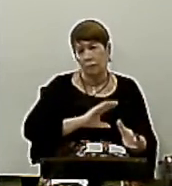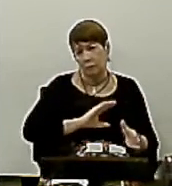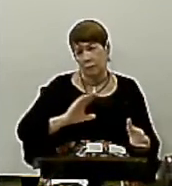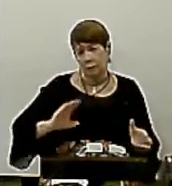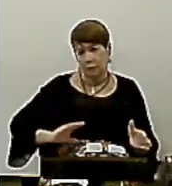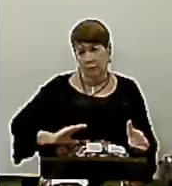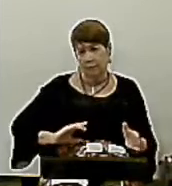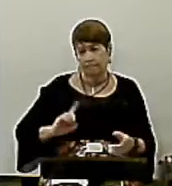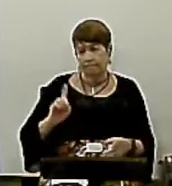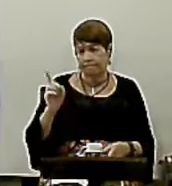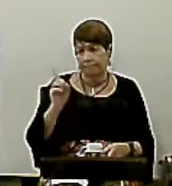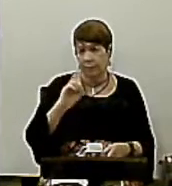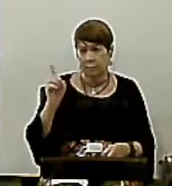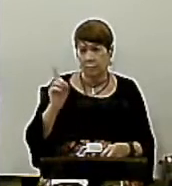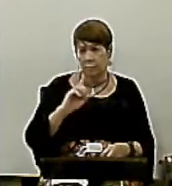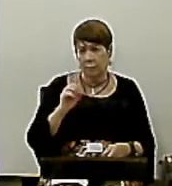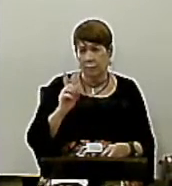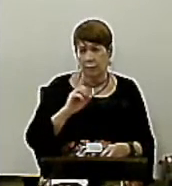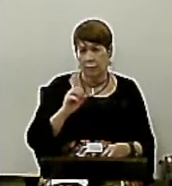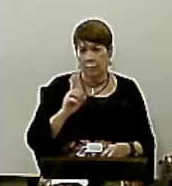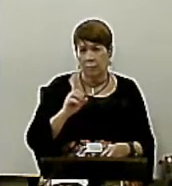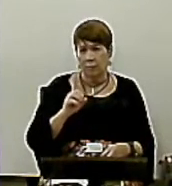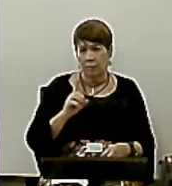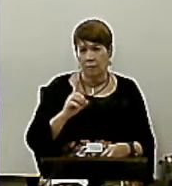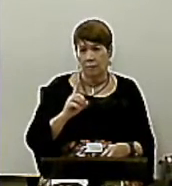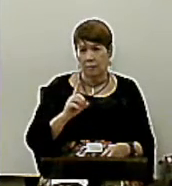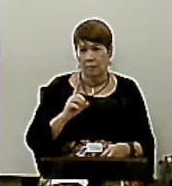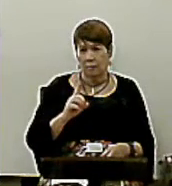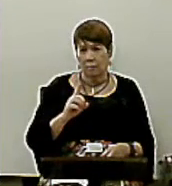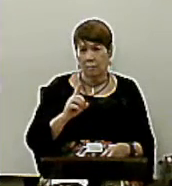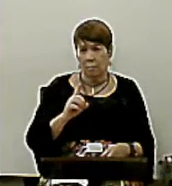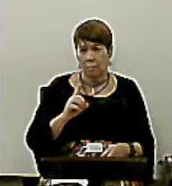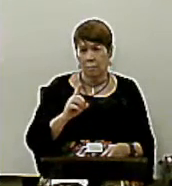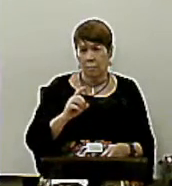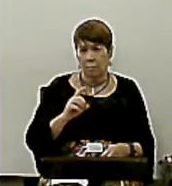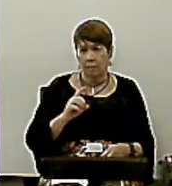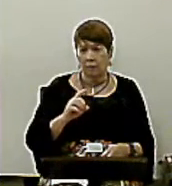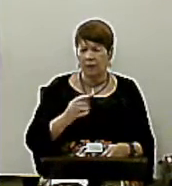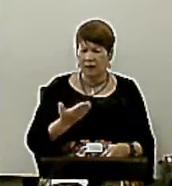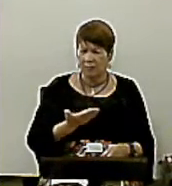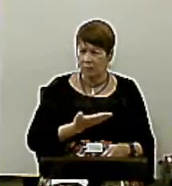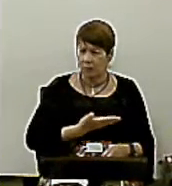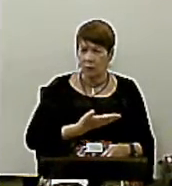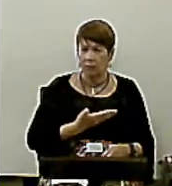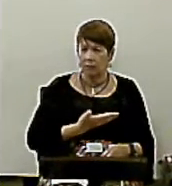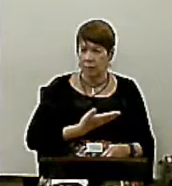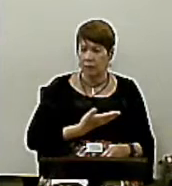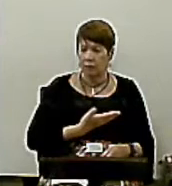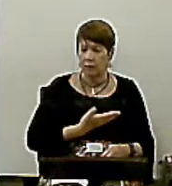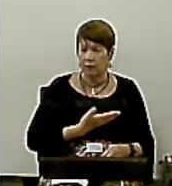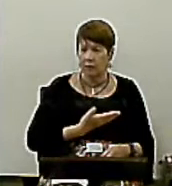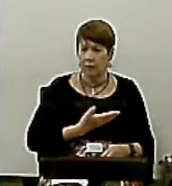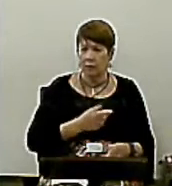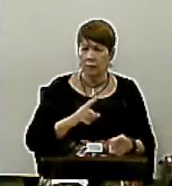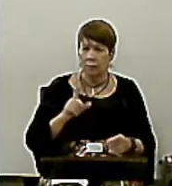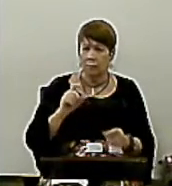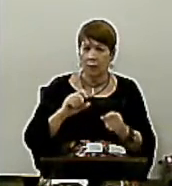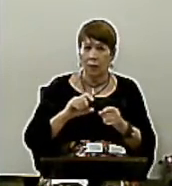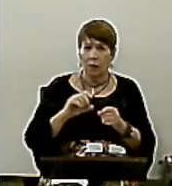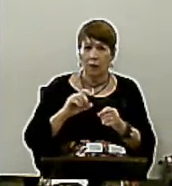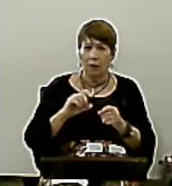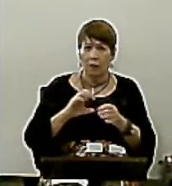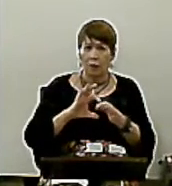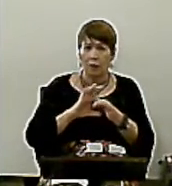liberdade Para explorar O meu próximo Olha o verso 13 Ainda Para a liberdade